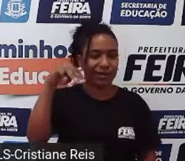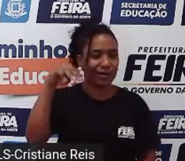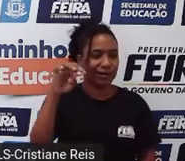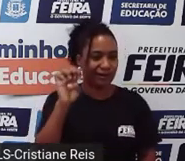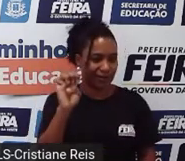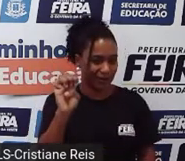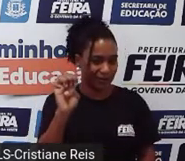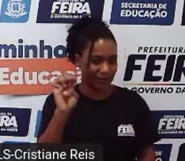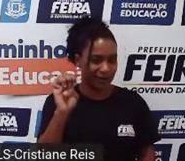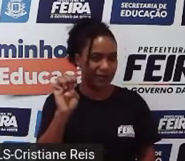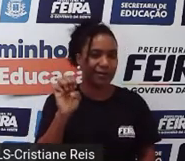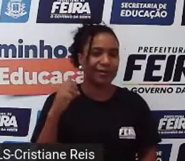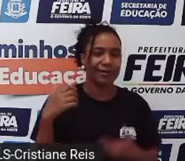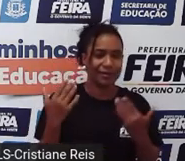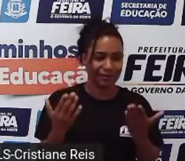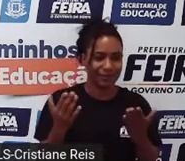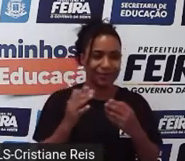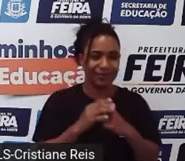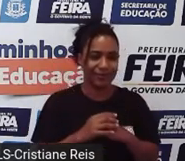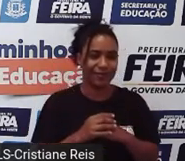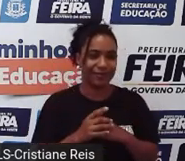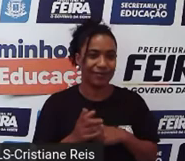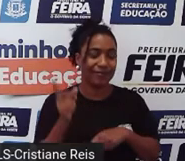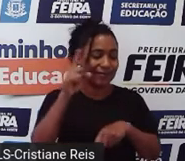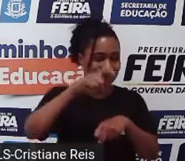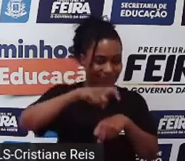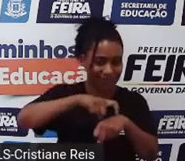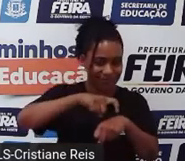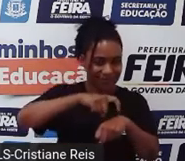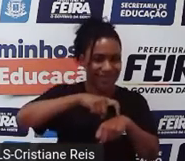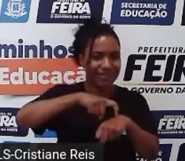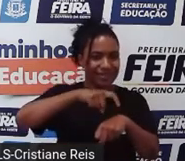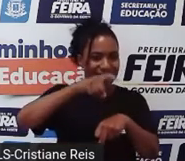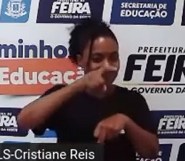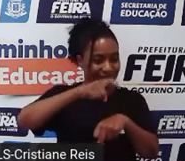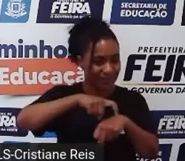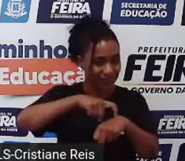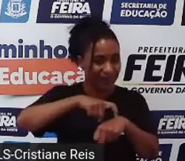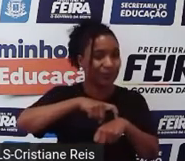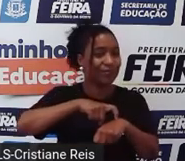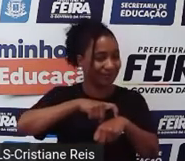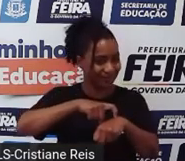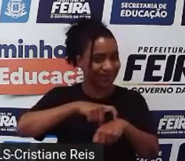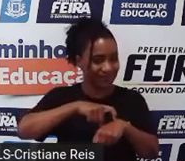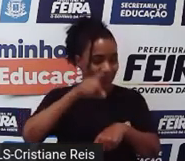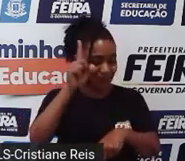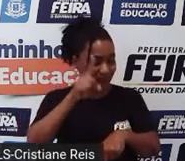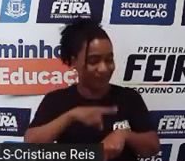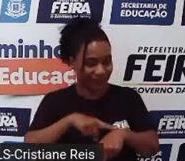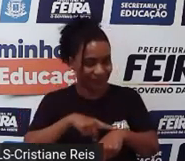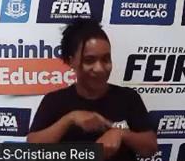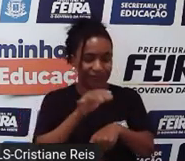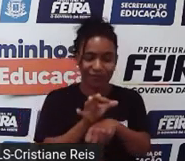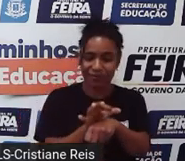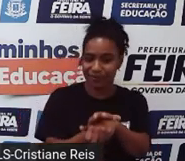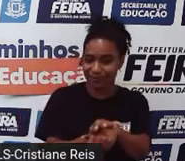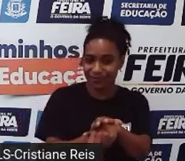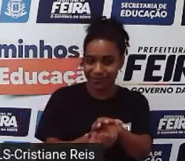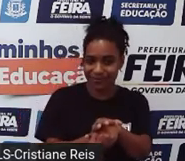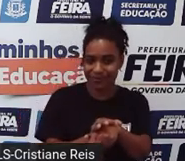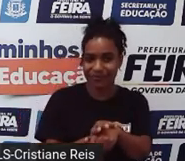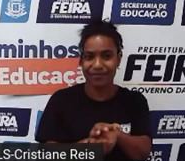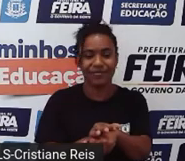Geralmente, aqui no Brasil, a gente utiliza essa palavrinha para indicar o tempo, no que se refere às horas, né?